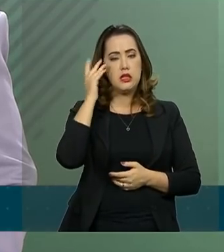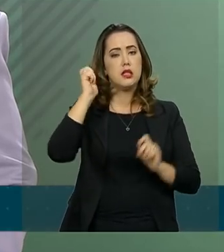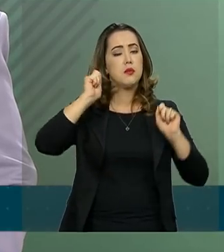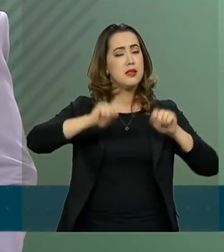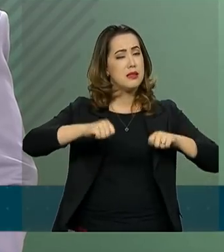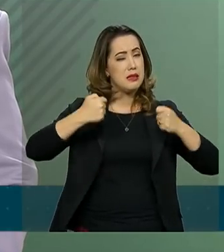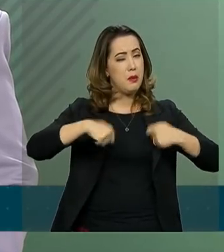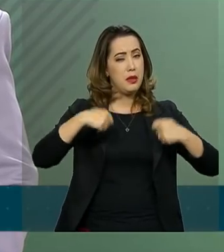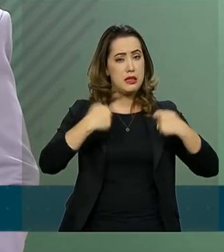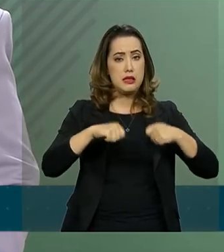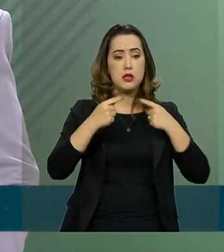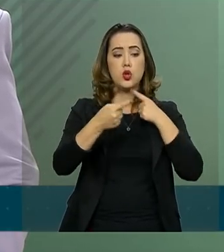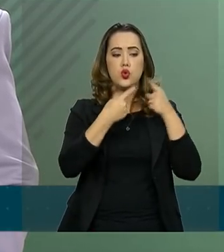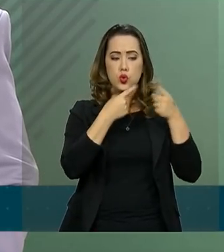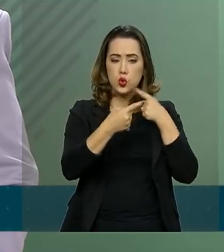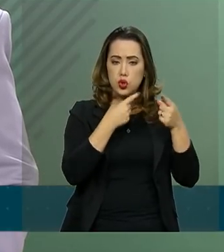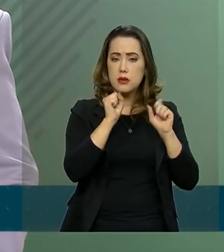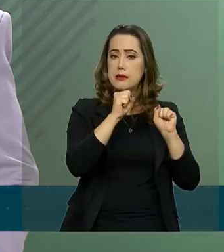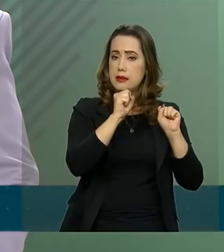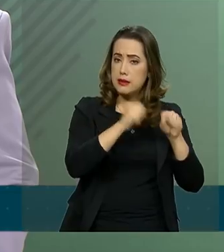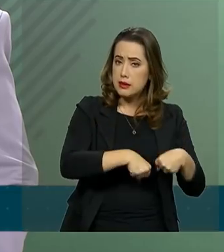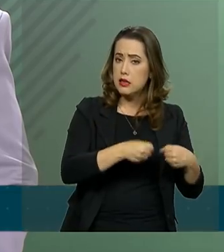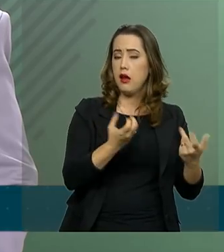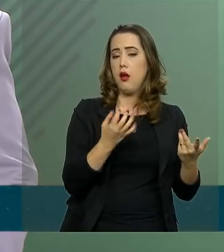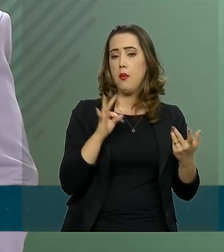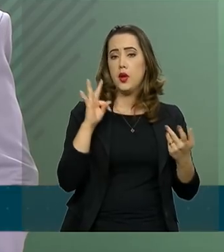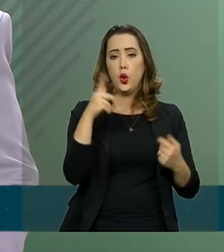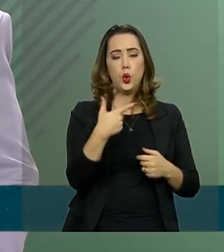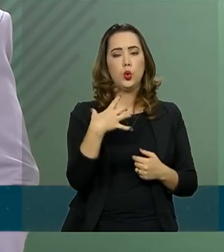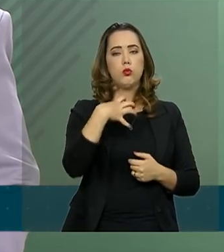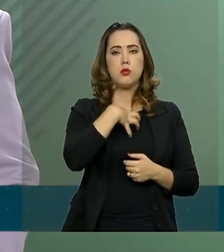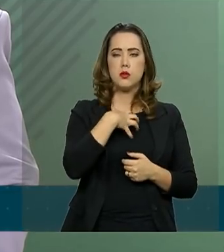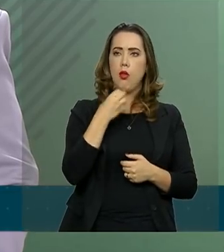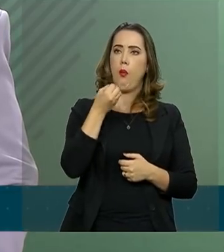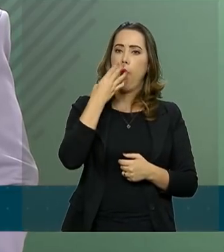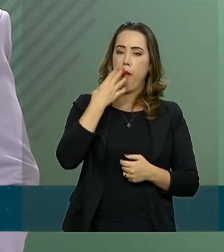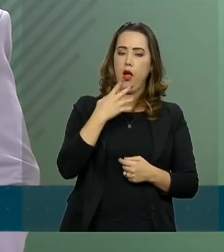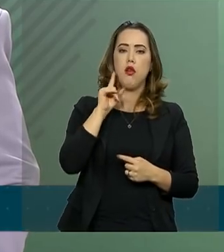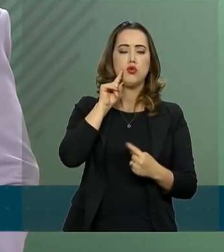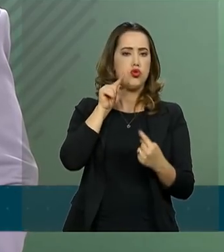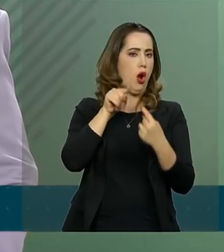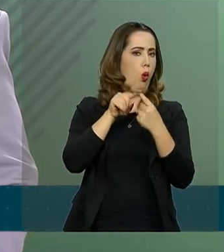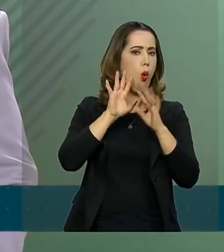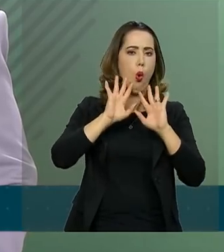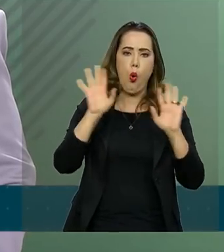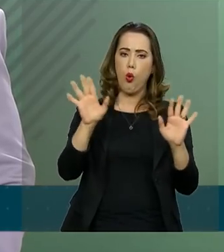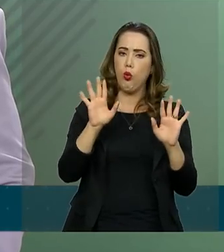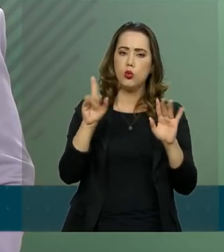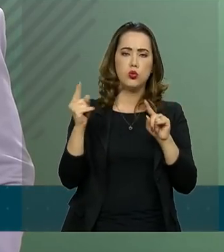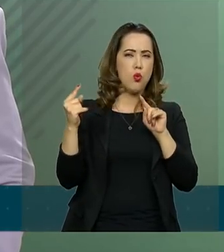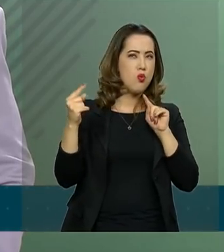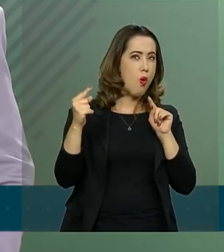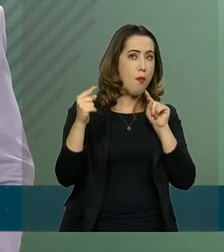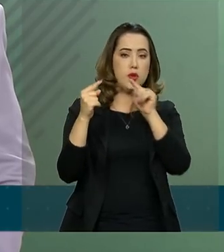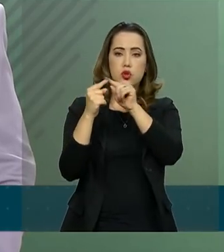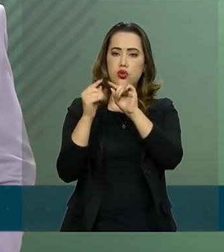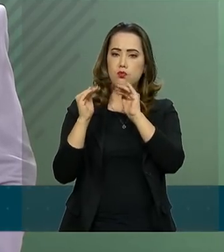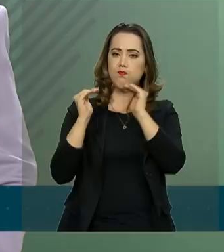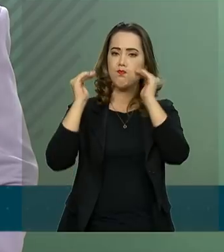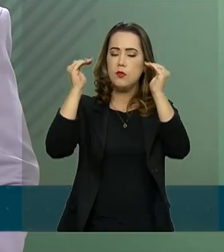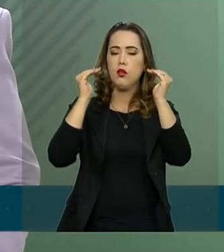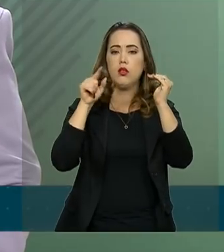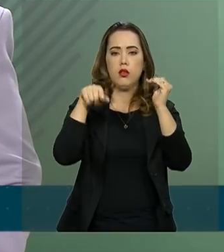que exista essa discussão para que todos estejam conformados e, como eu disse há pouco, colimados no objetivo maior